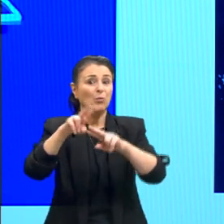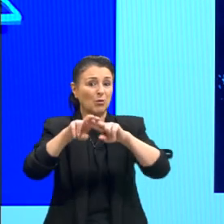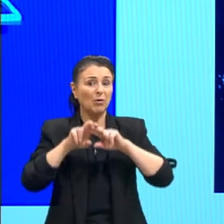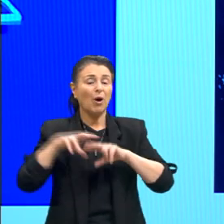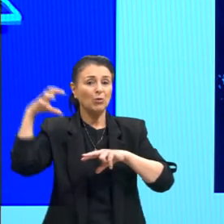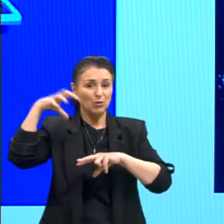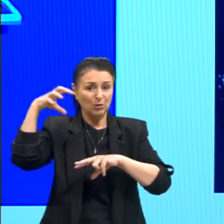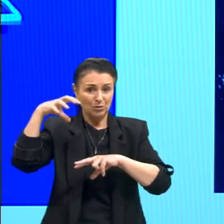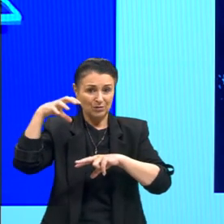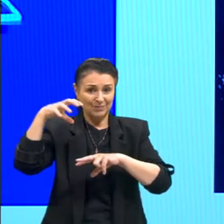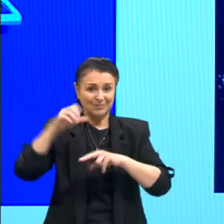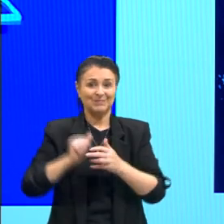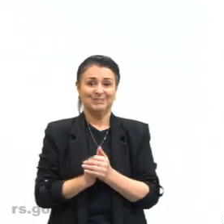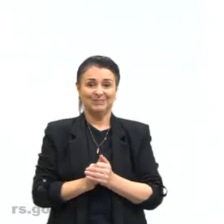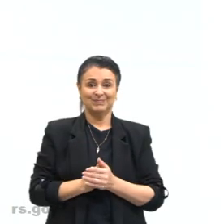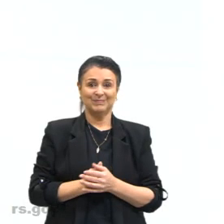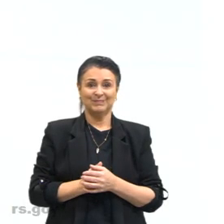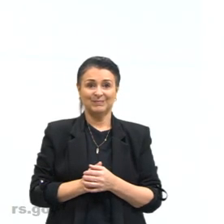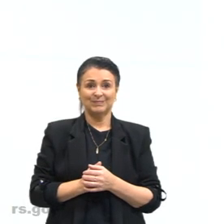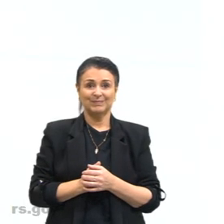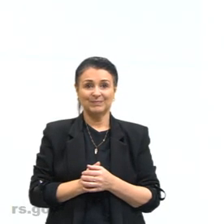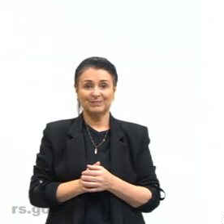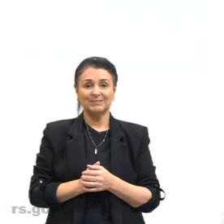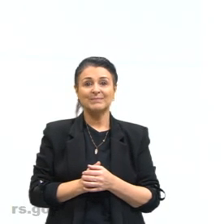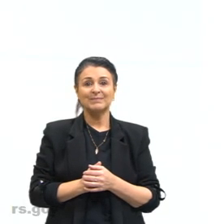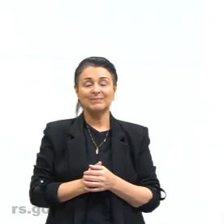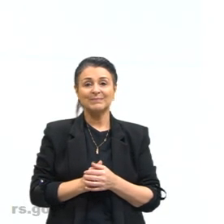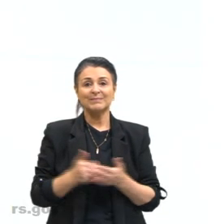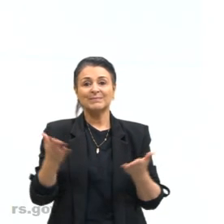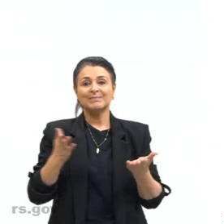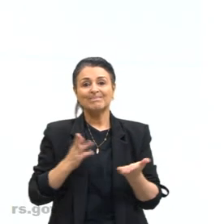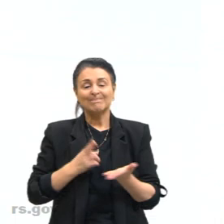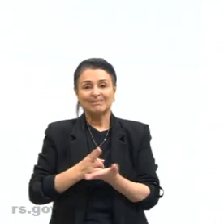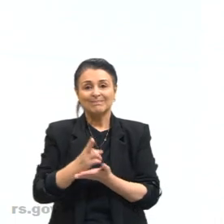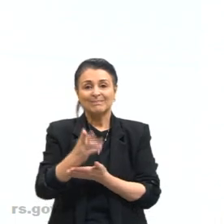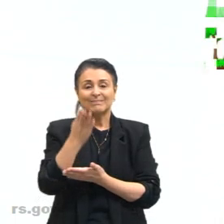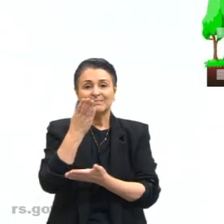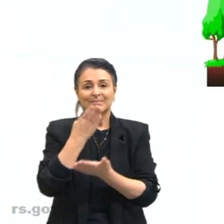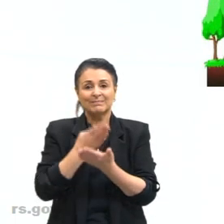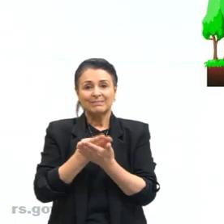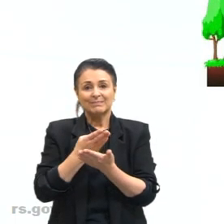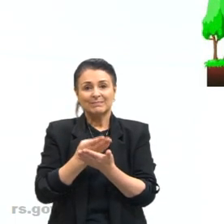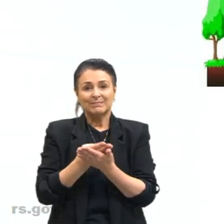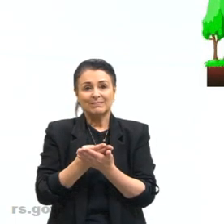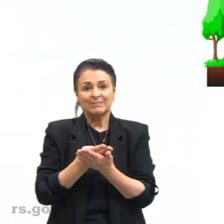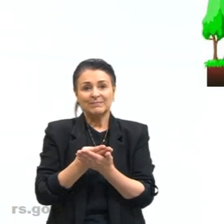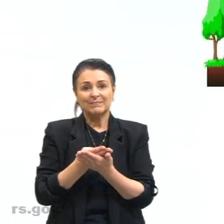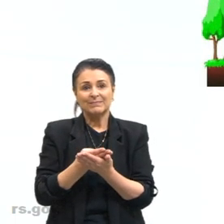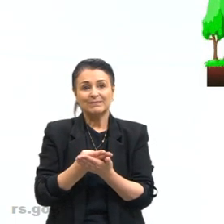Da Zecas, tá? Vamos dar continuidade, né, vamos lá.